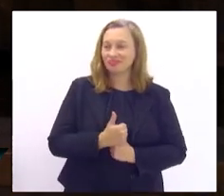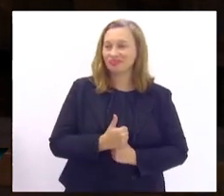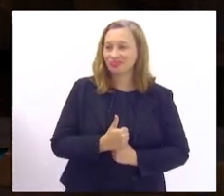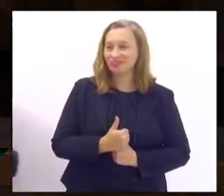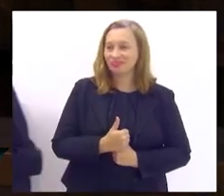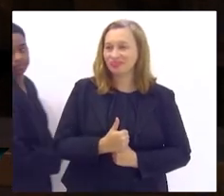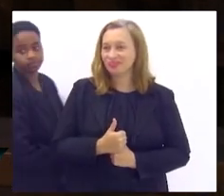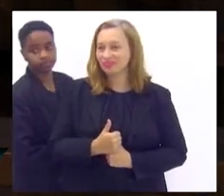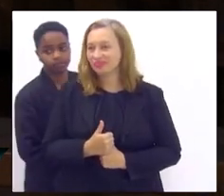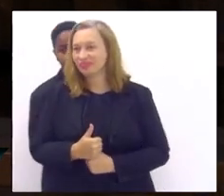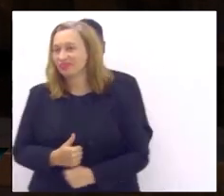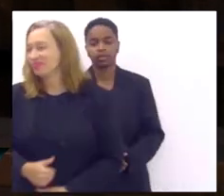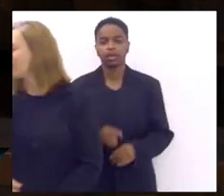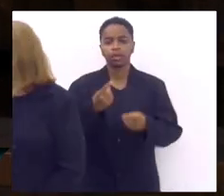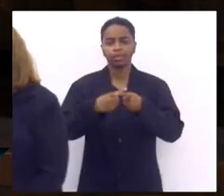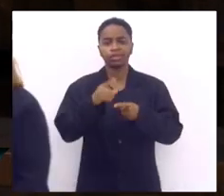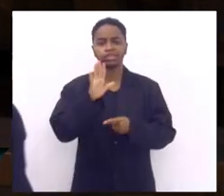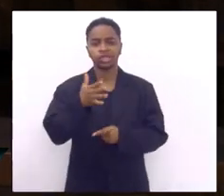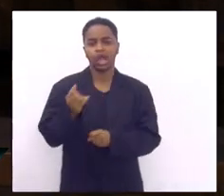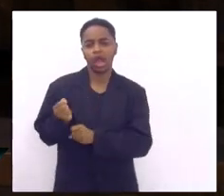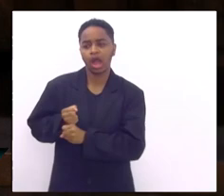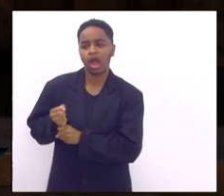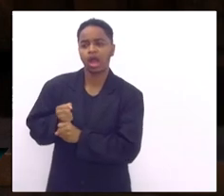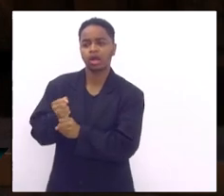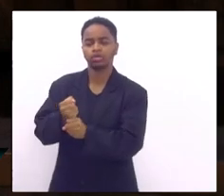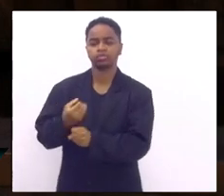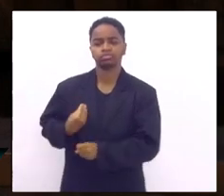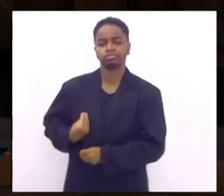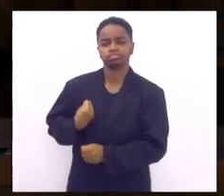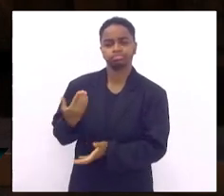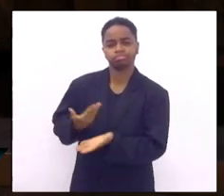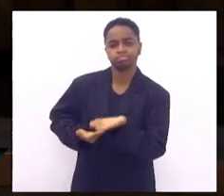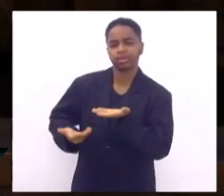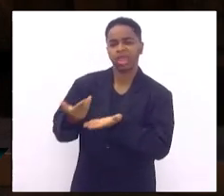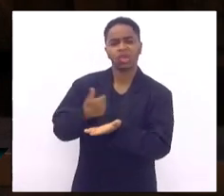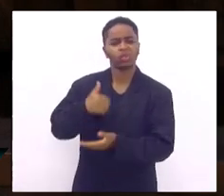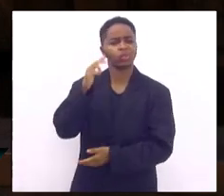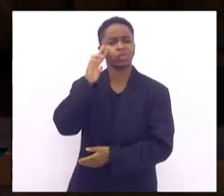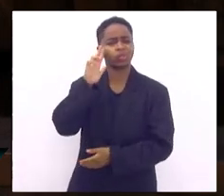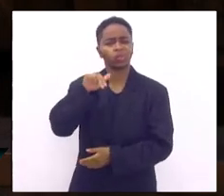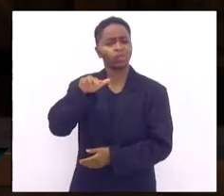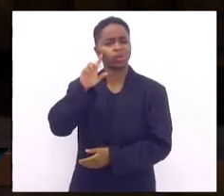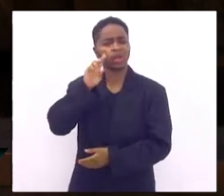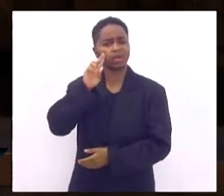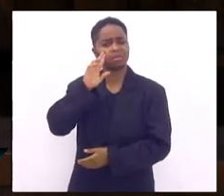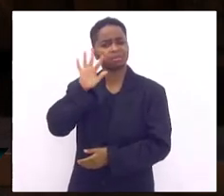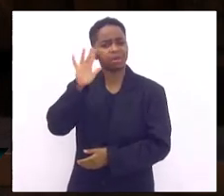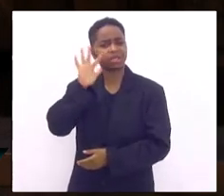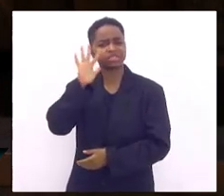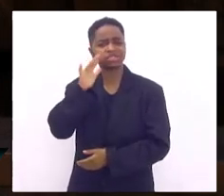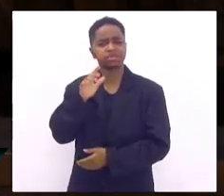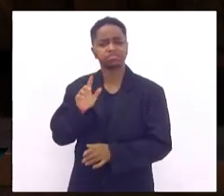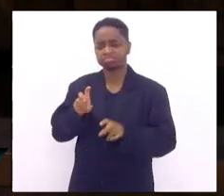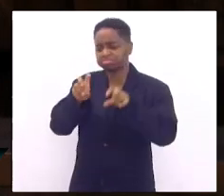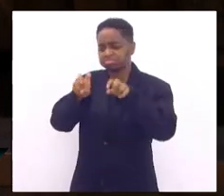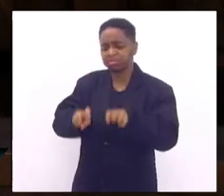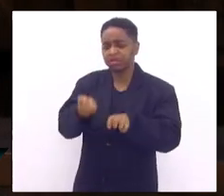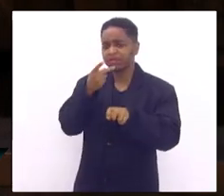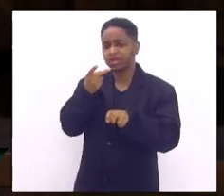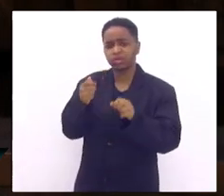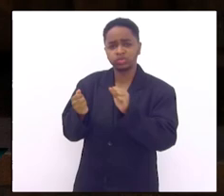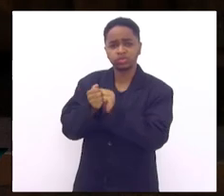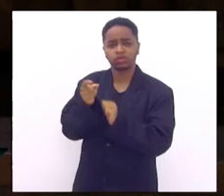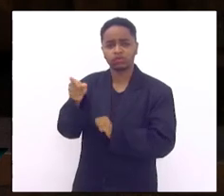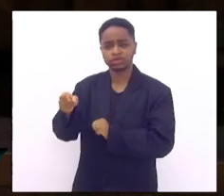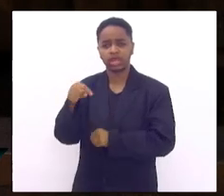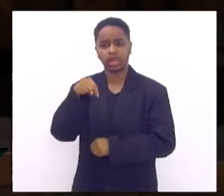décadas né e dizer para você que eu jamais esperei estar aqui falando sobre isso com você na Câmara dos Deputados o